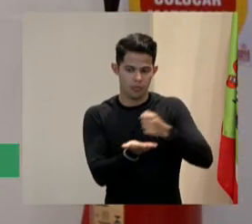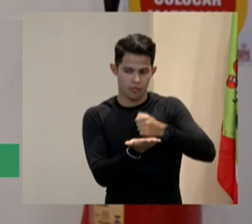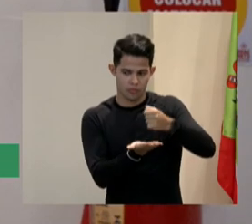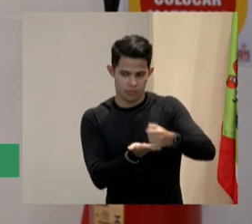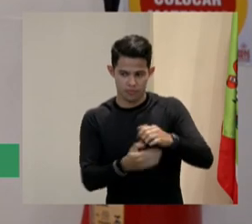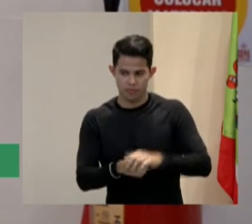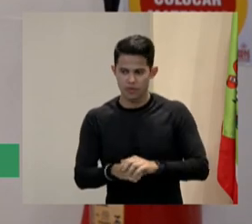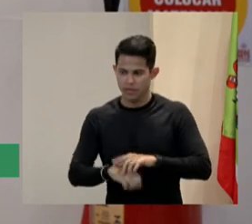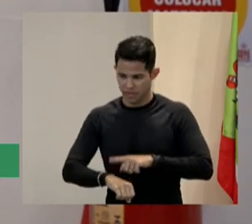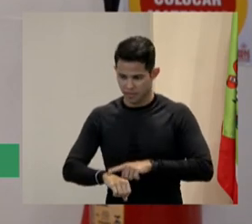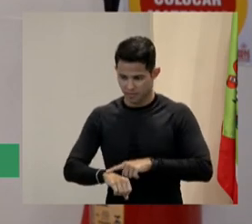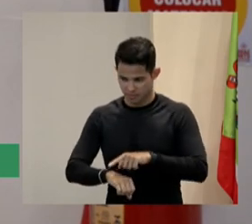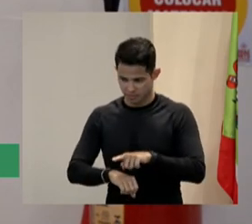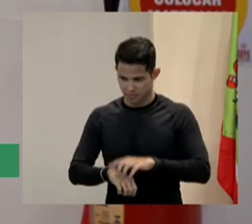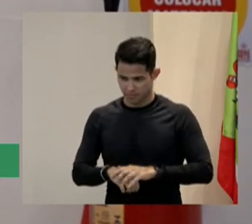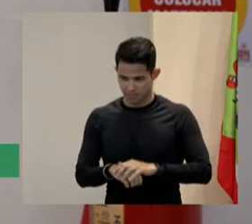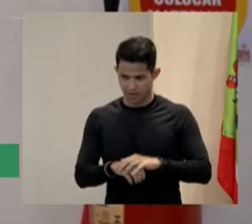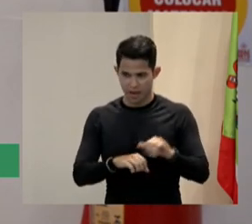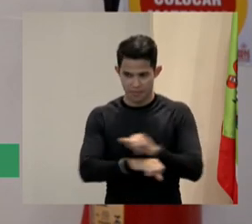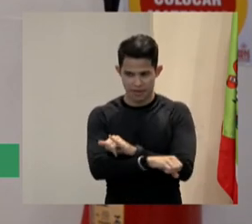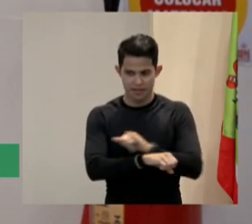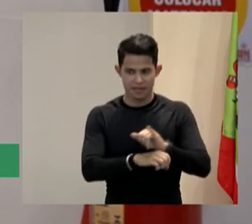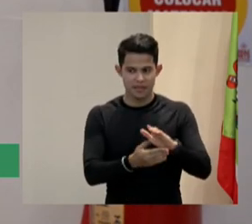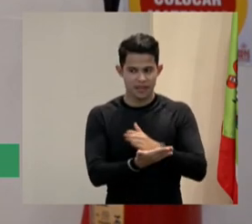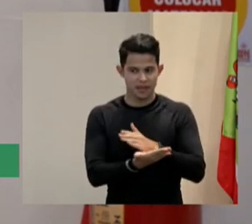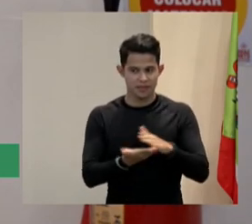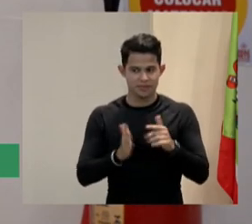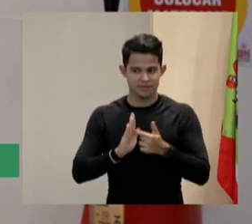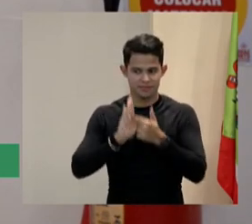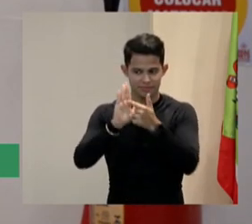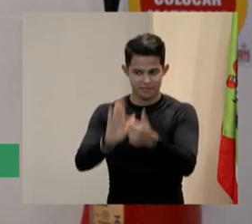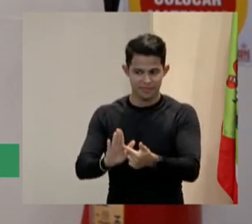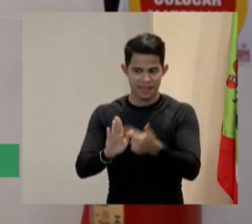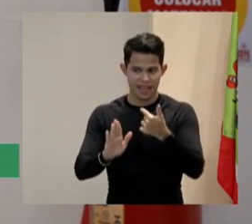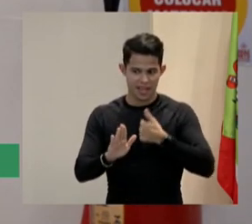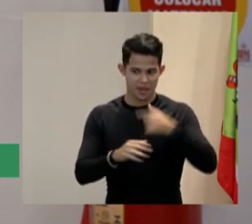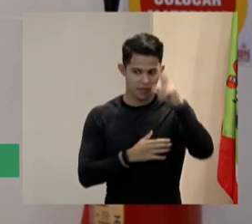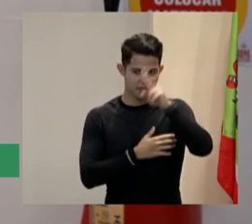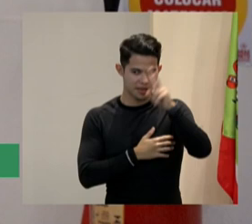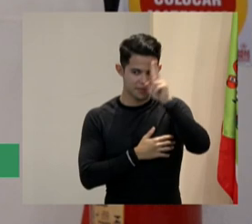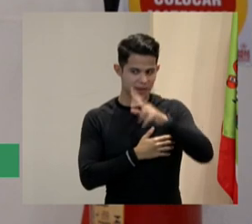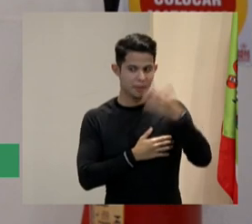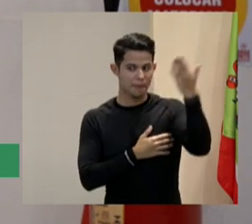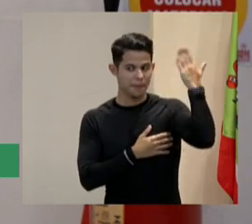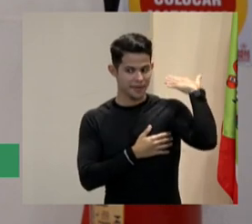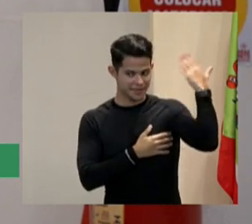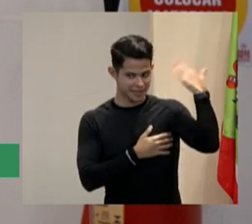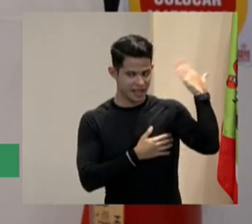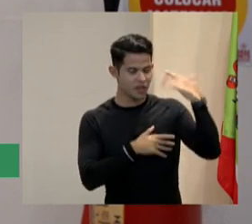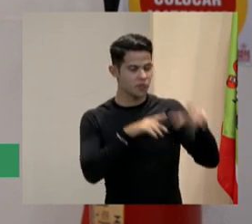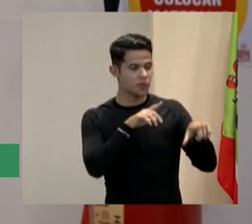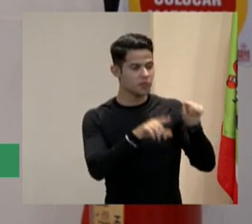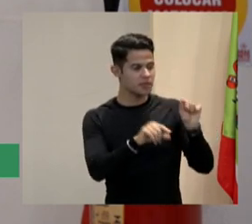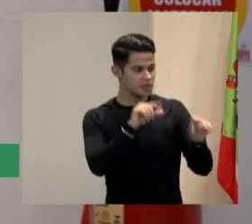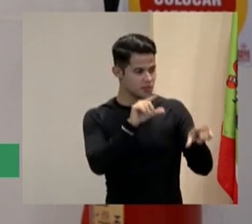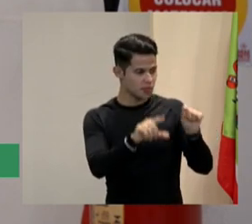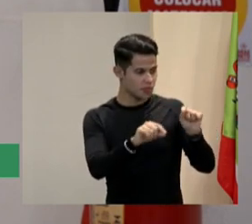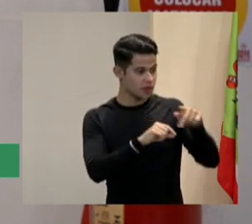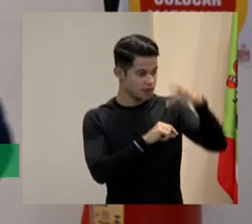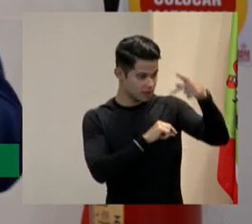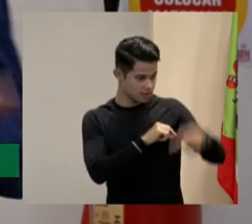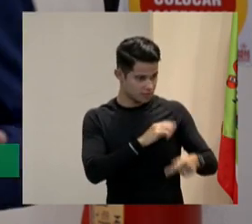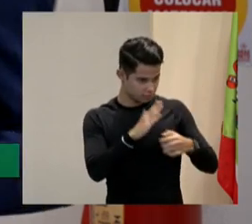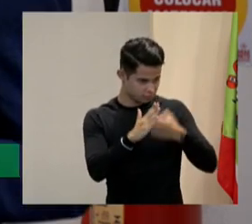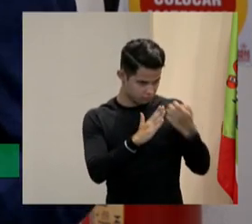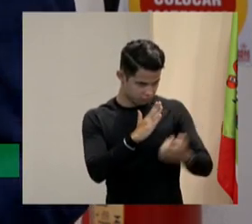apresentando algumas estratégias eu lembrei de uma seleção de emprego que eu passei numa empresa aqui na qual